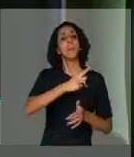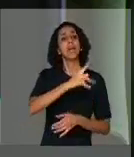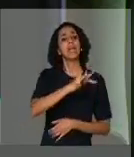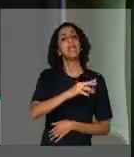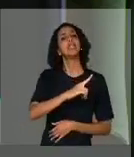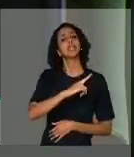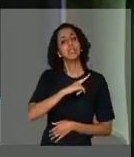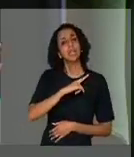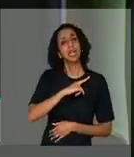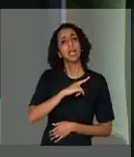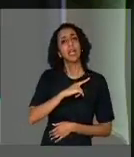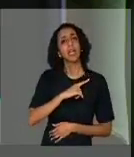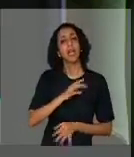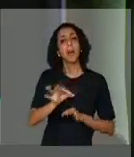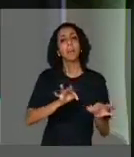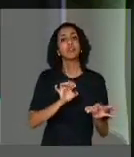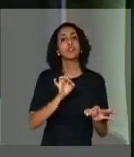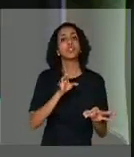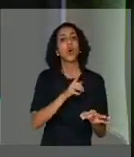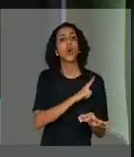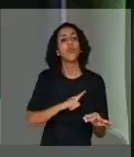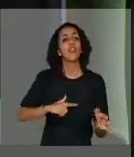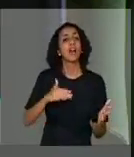governar somente até 2022.